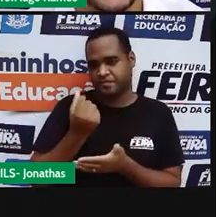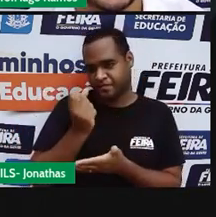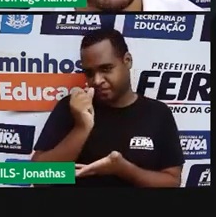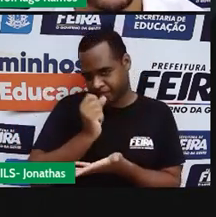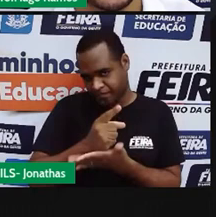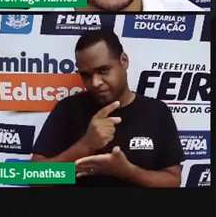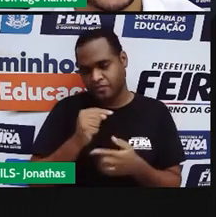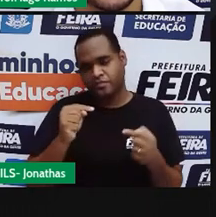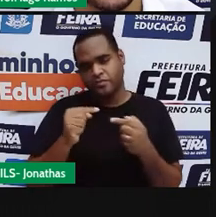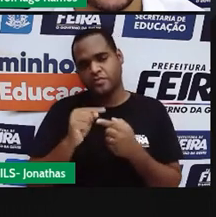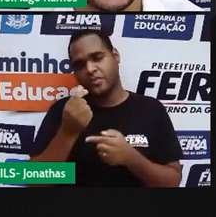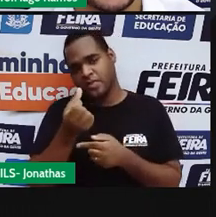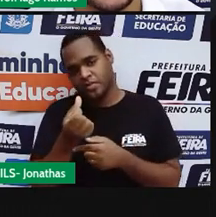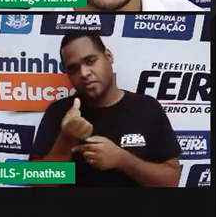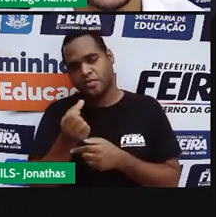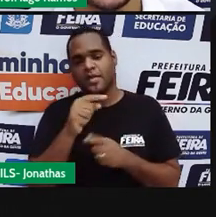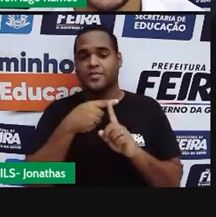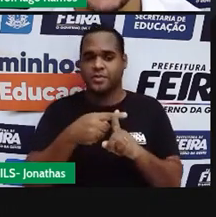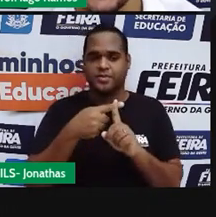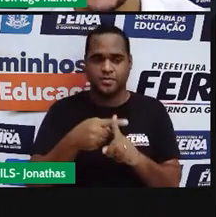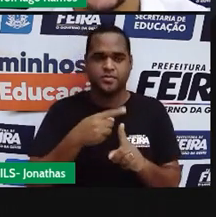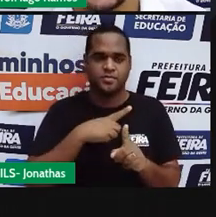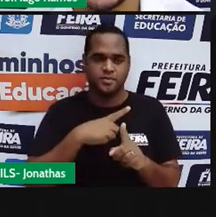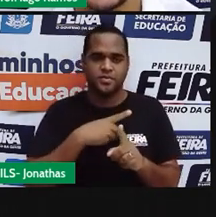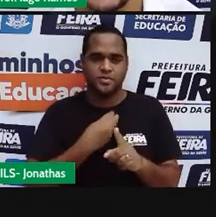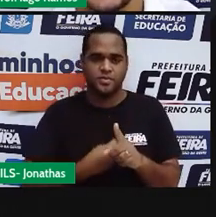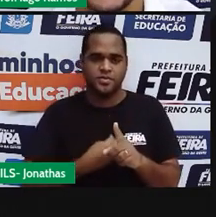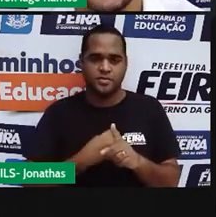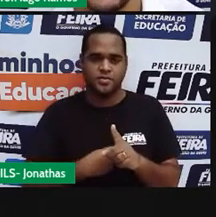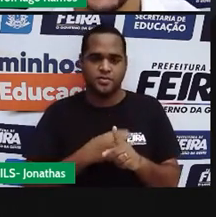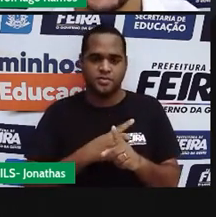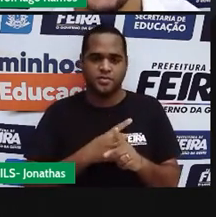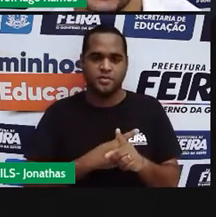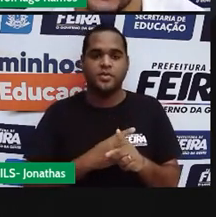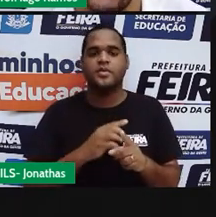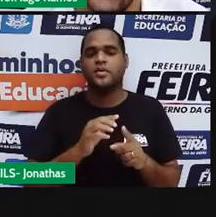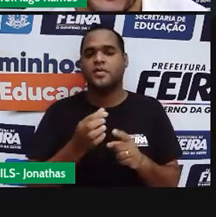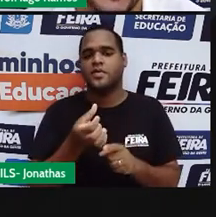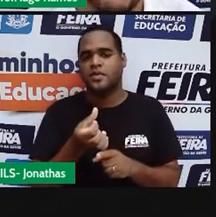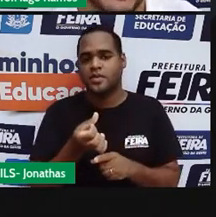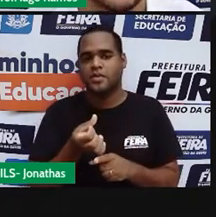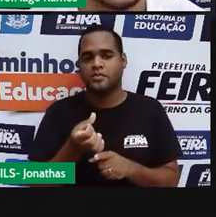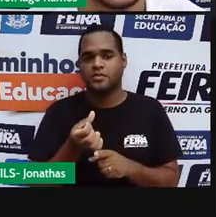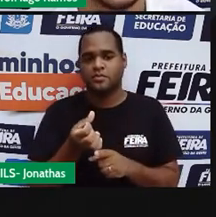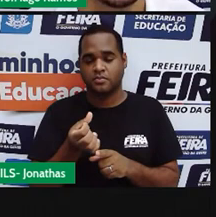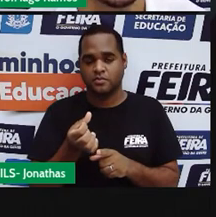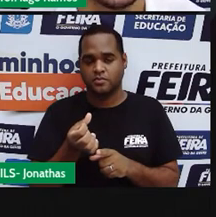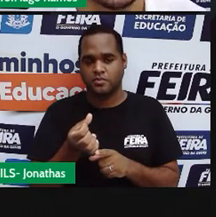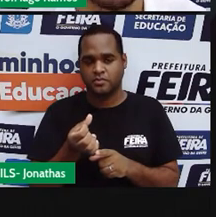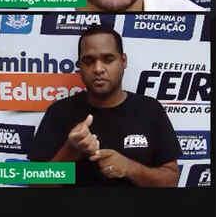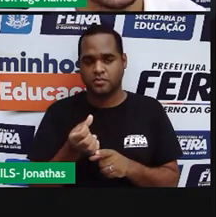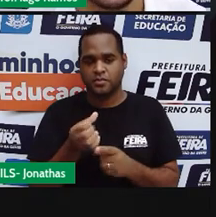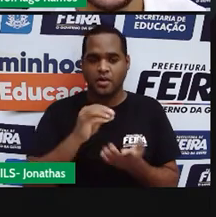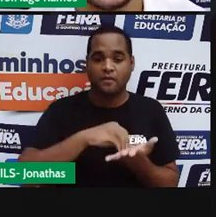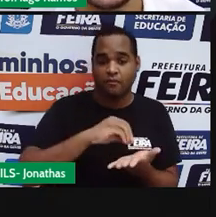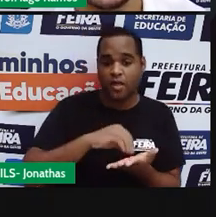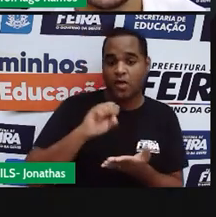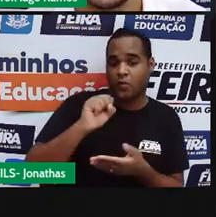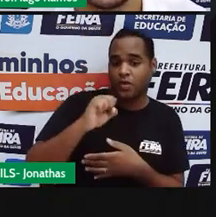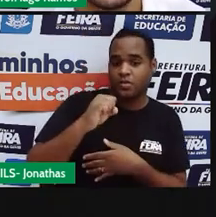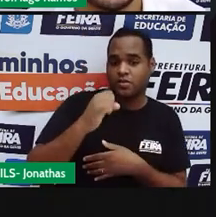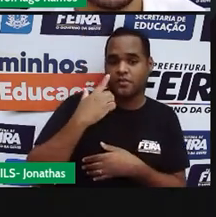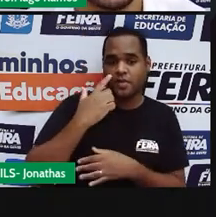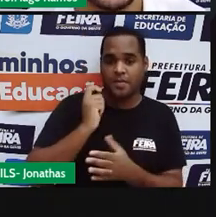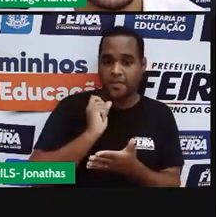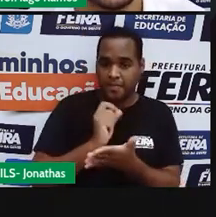6 é positivo, você tem 6. Se você tem 6 e deve 8, você paga o 6, mas fica